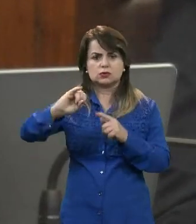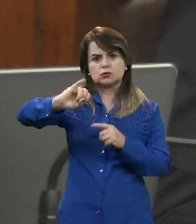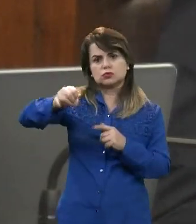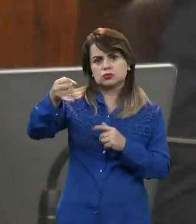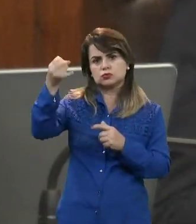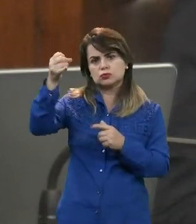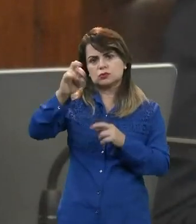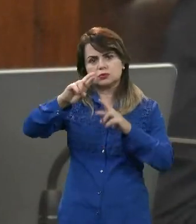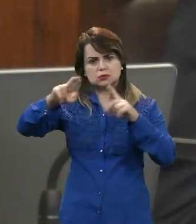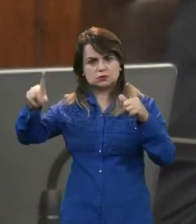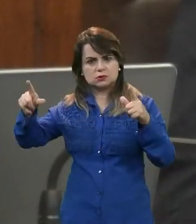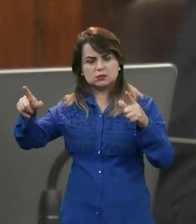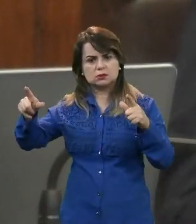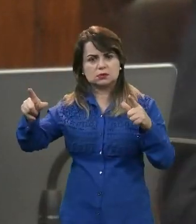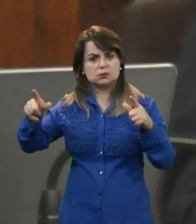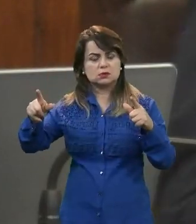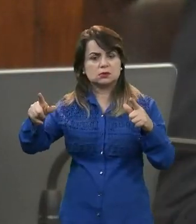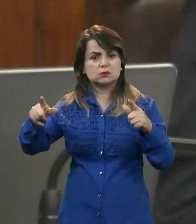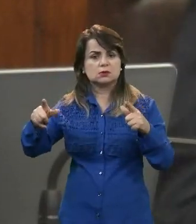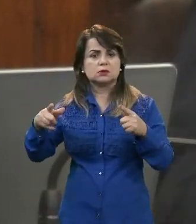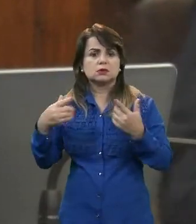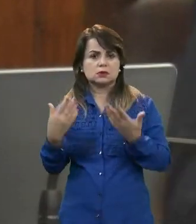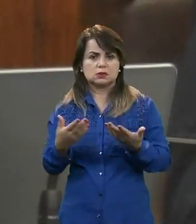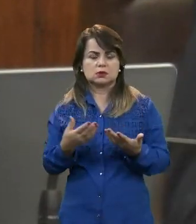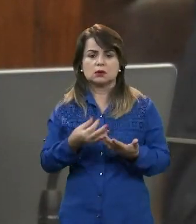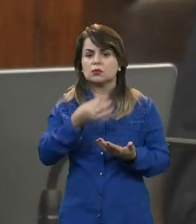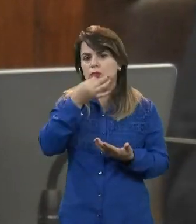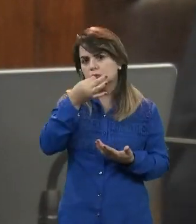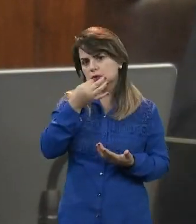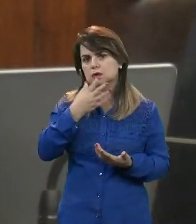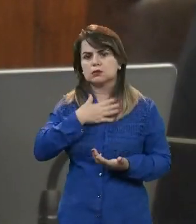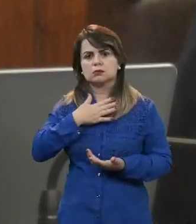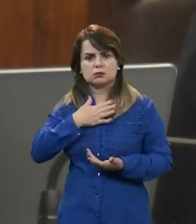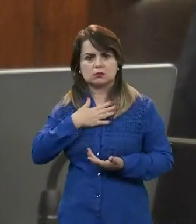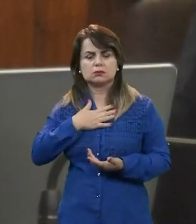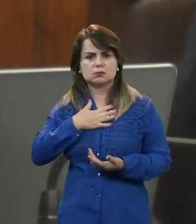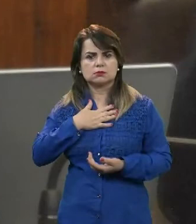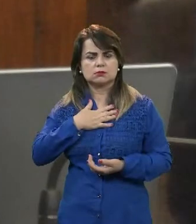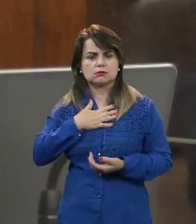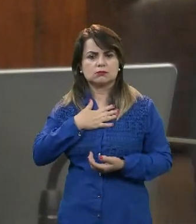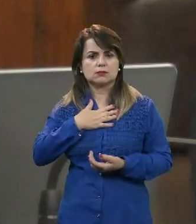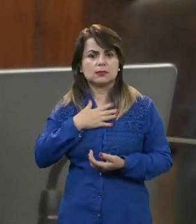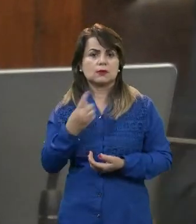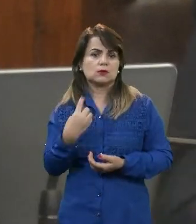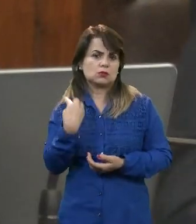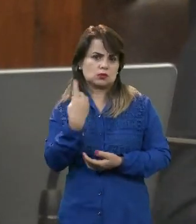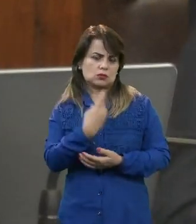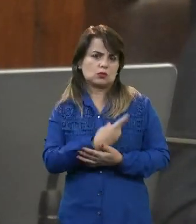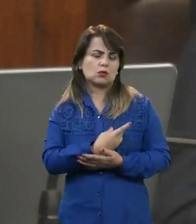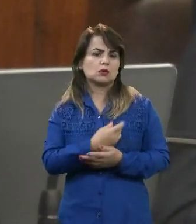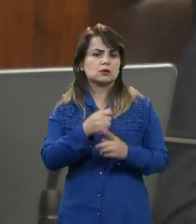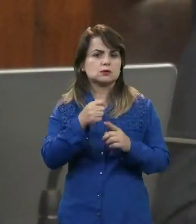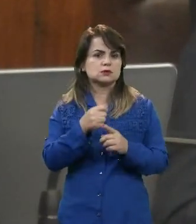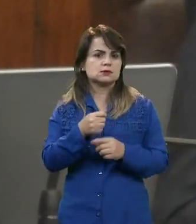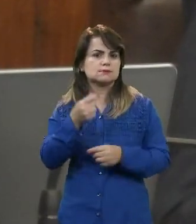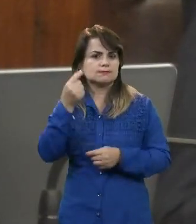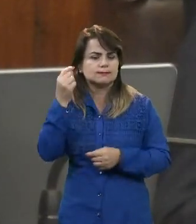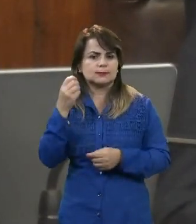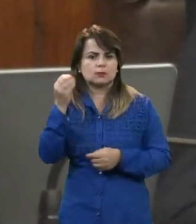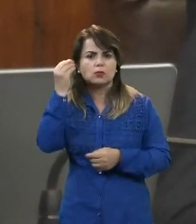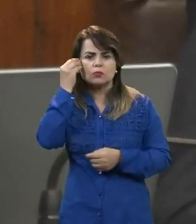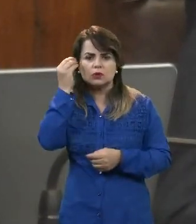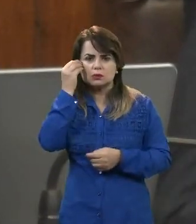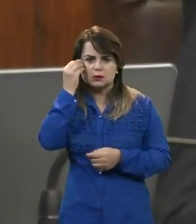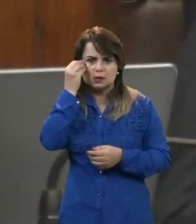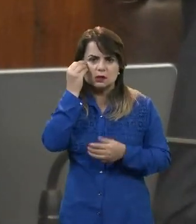portanto, a meu ver, a princípio nós teremos a chance de ter parcelas menores, e